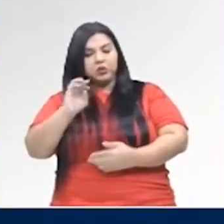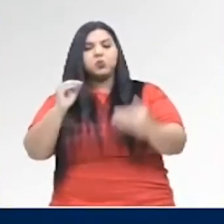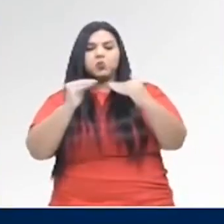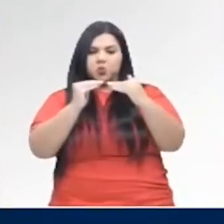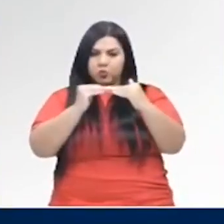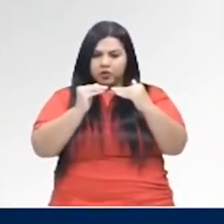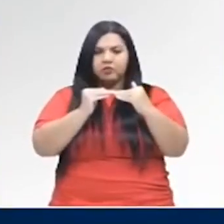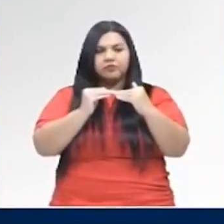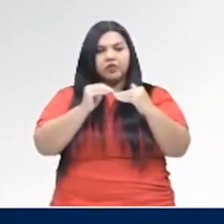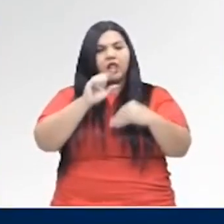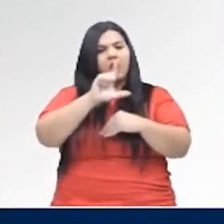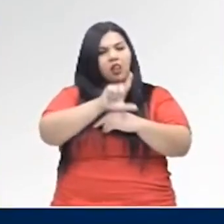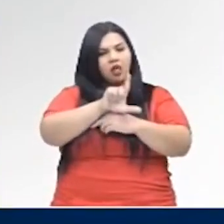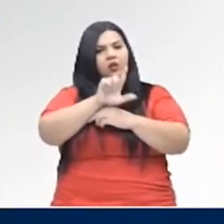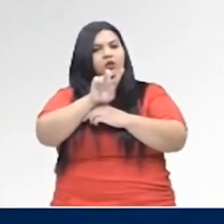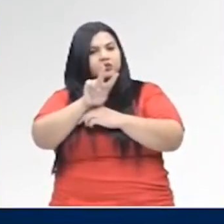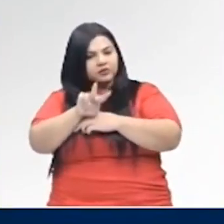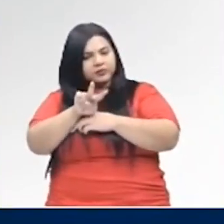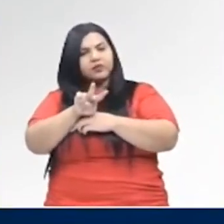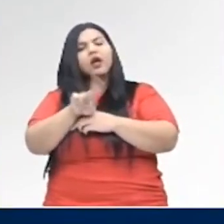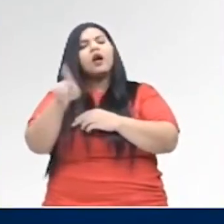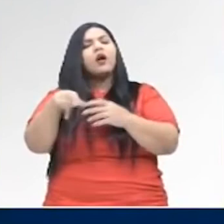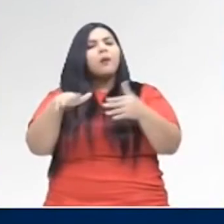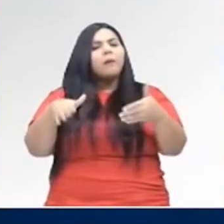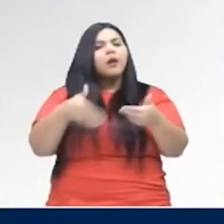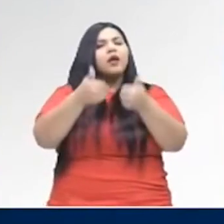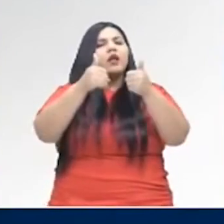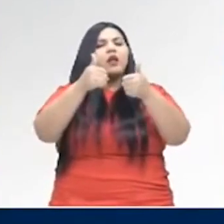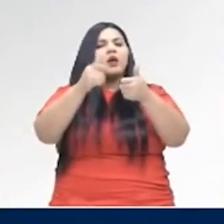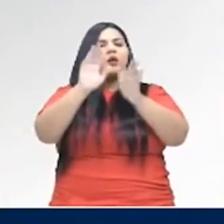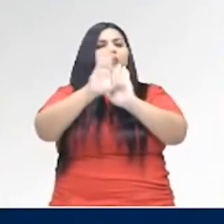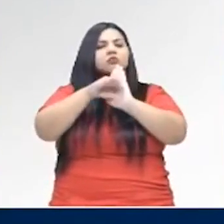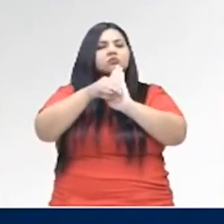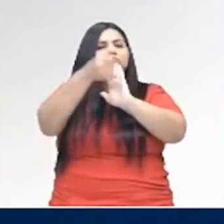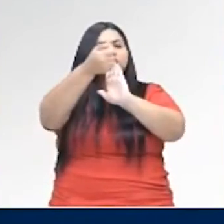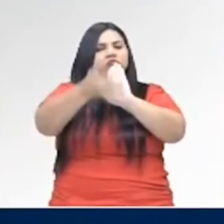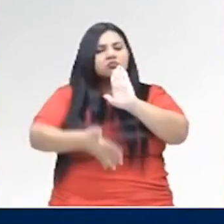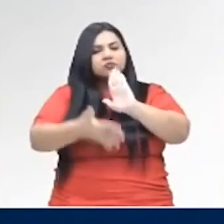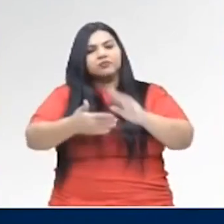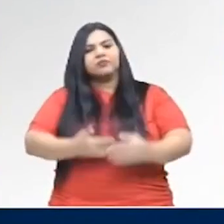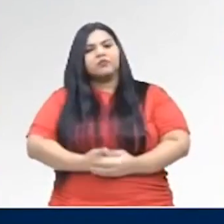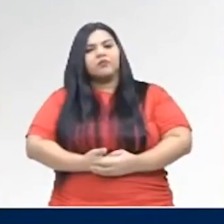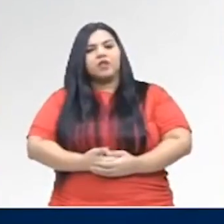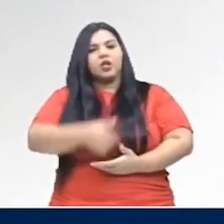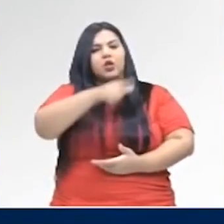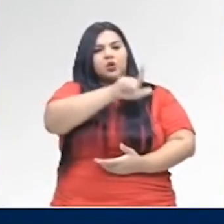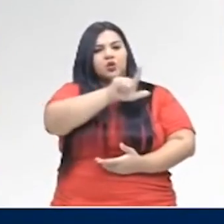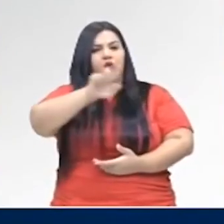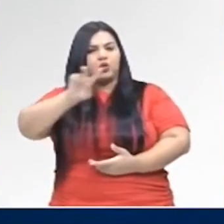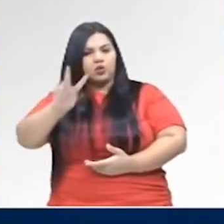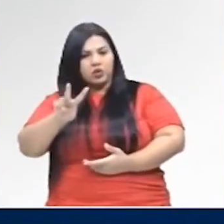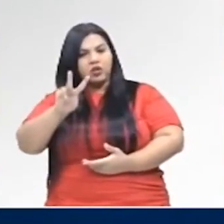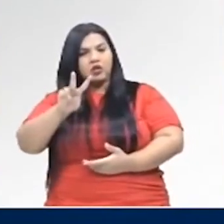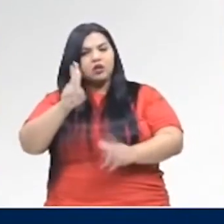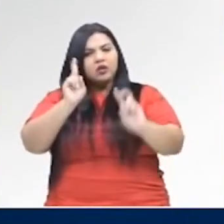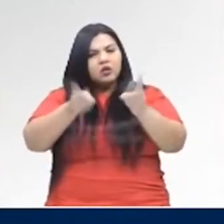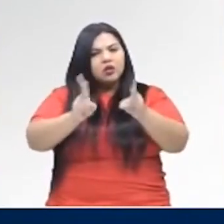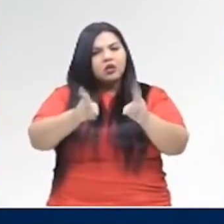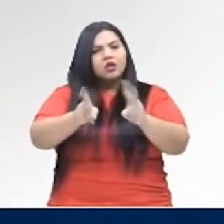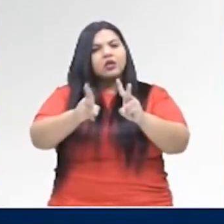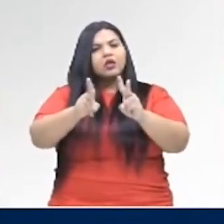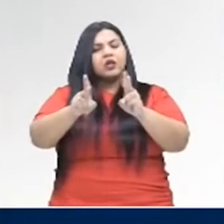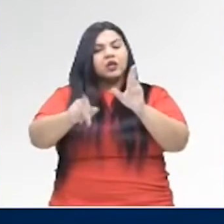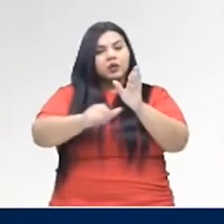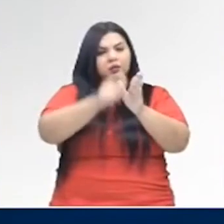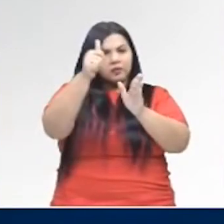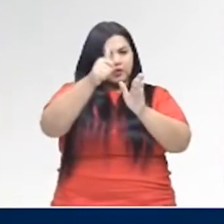verbal. Vamos definir melhor ainda o que é a locução verbal. Vamos lá. Os verbos que se empregam frequentemente como primeiro